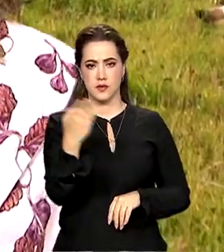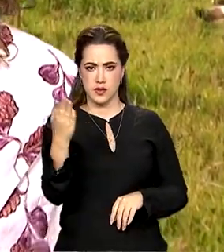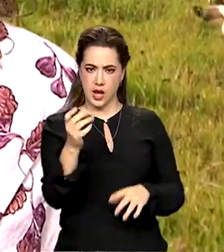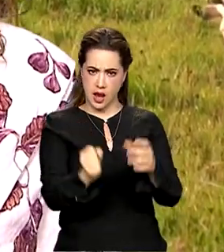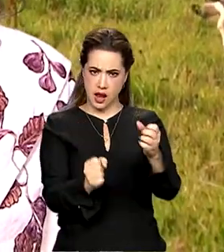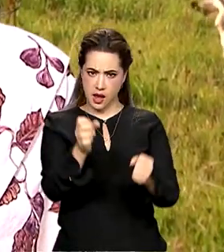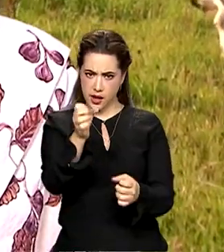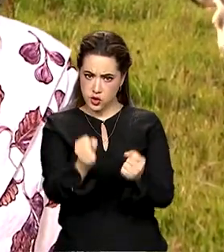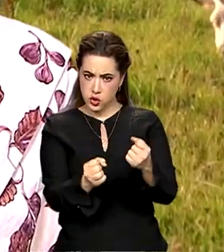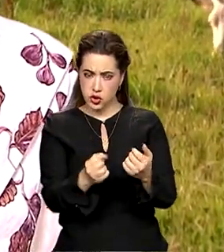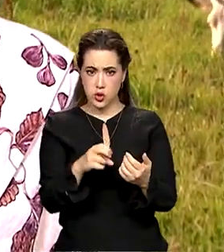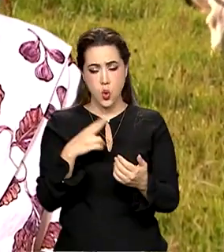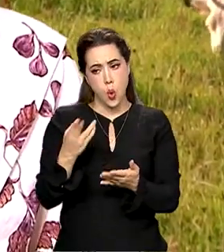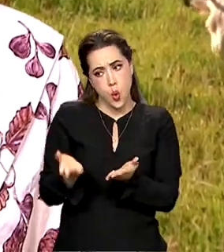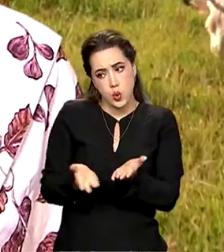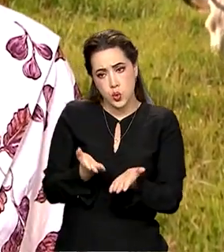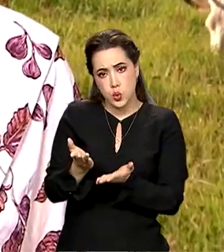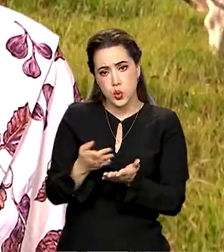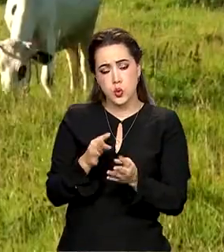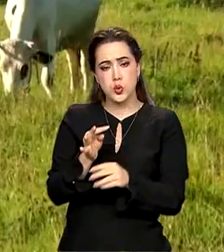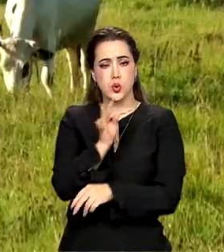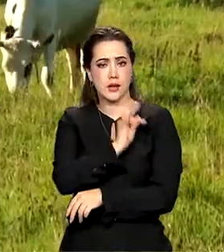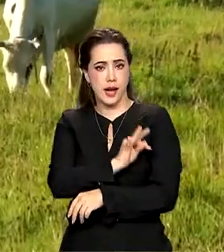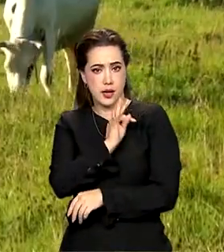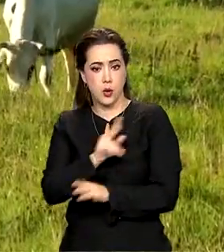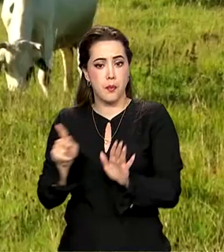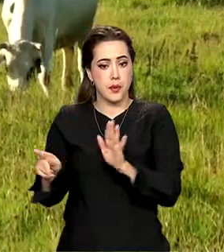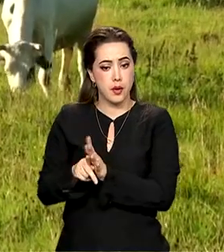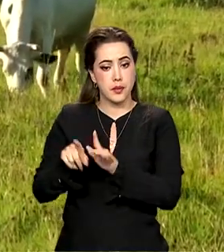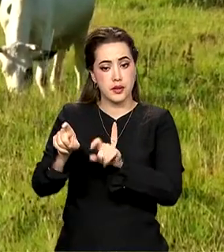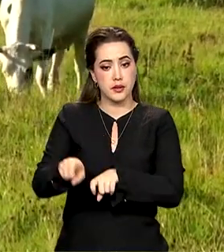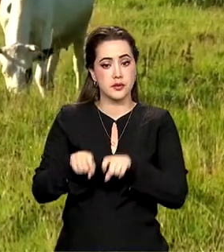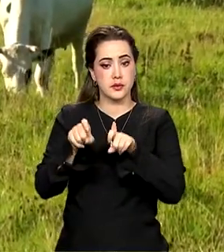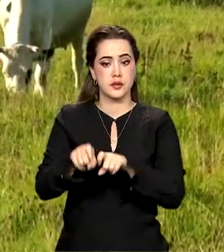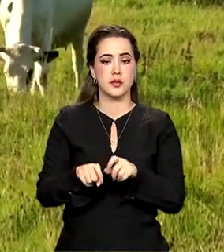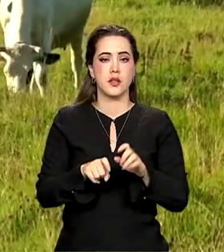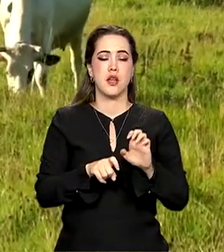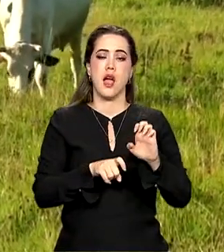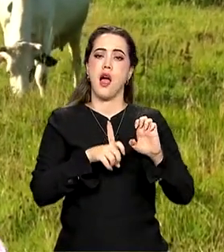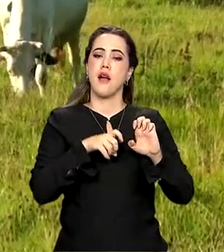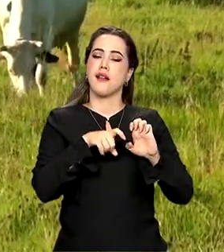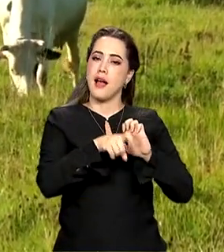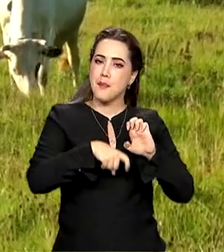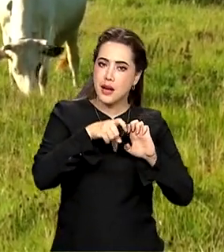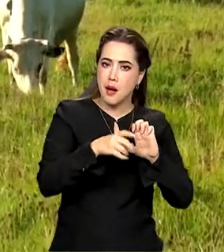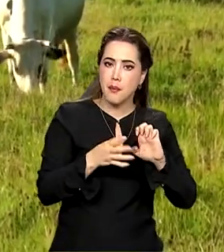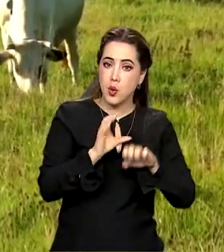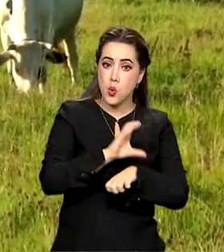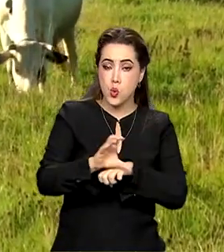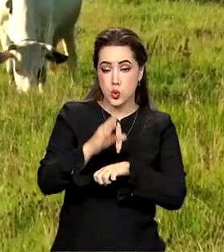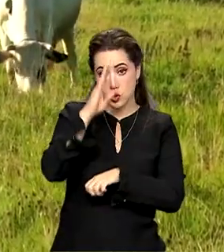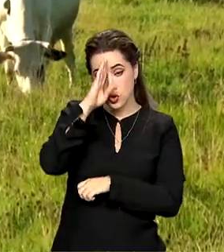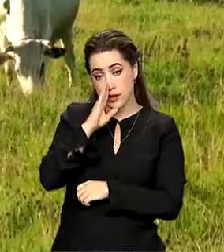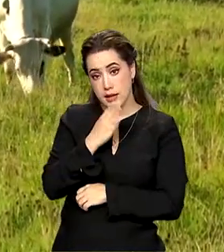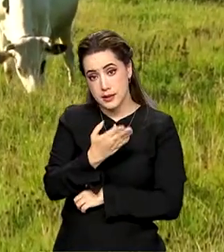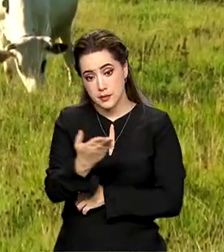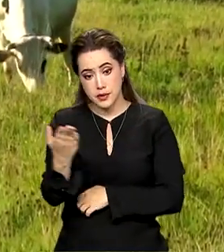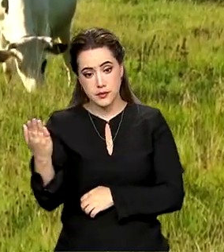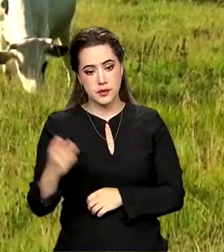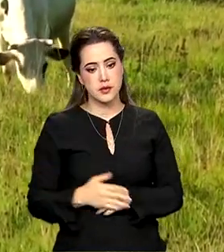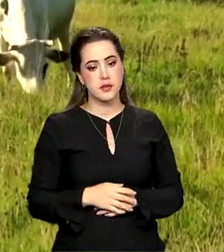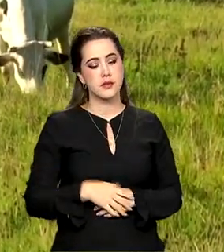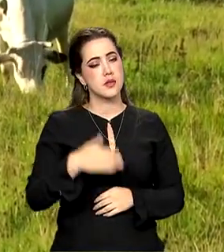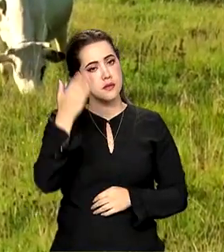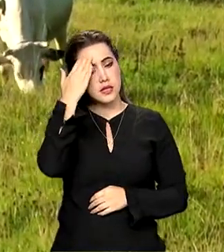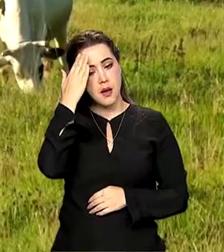profissionais de assistência técnica e extensão rural. A Embrapa tem um curso gratuito para você. Nele você vai aprender a